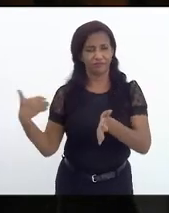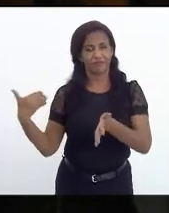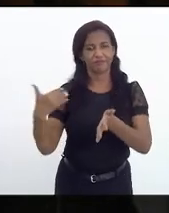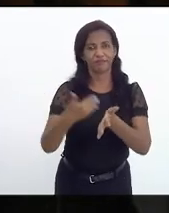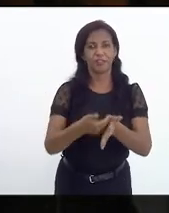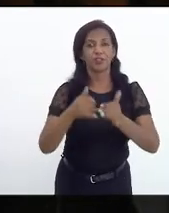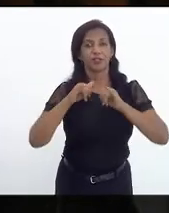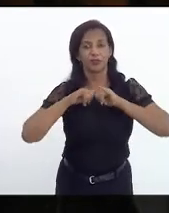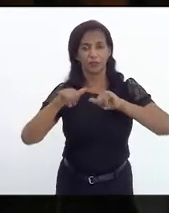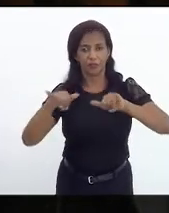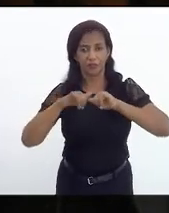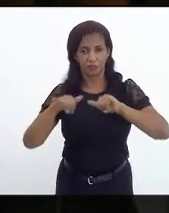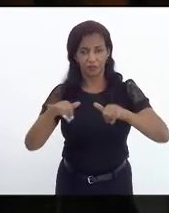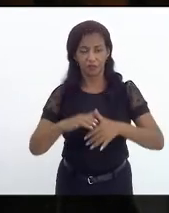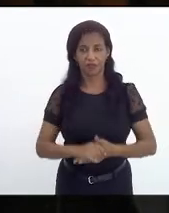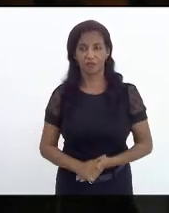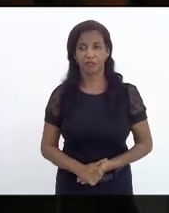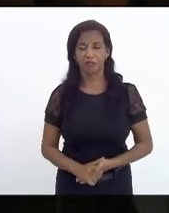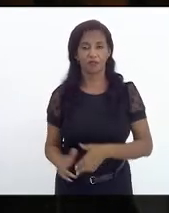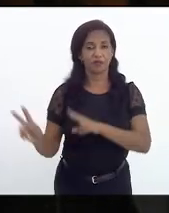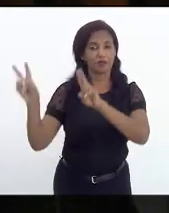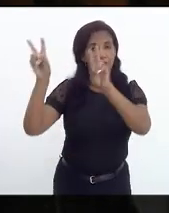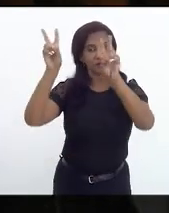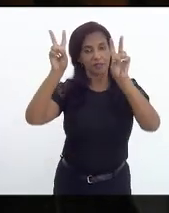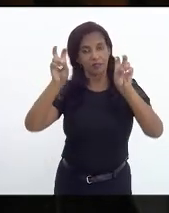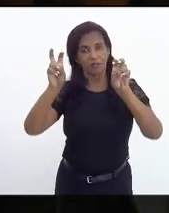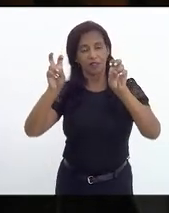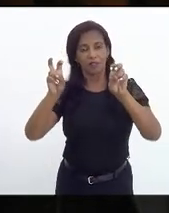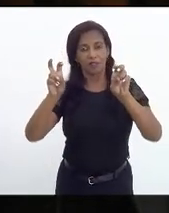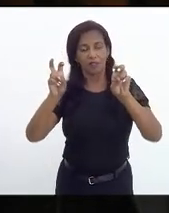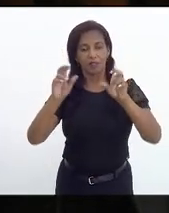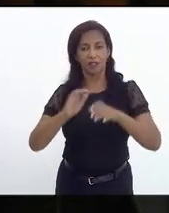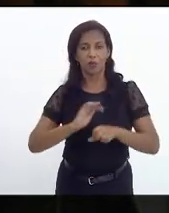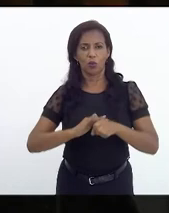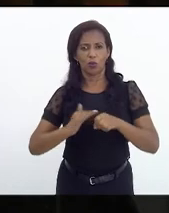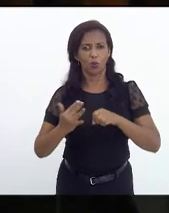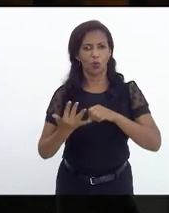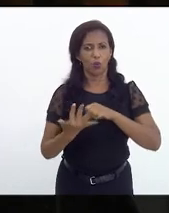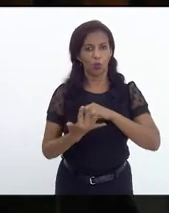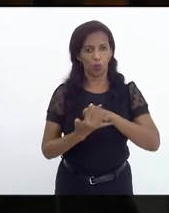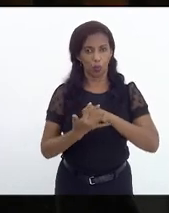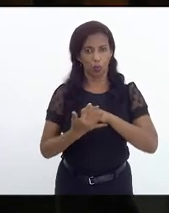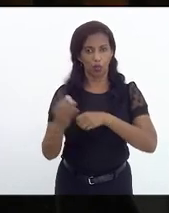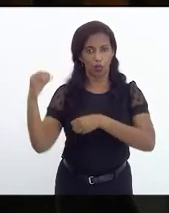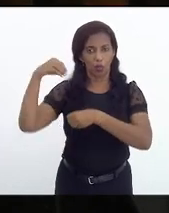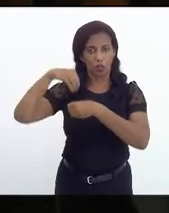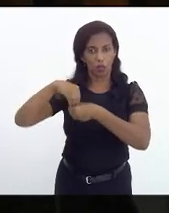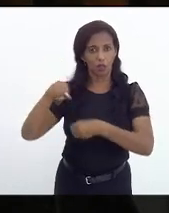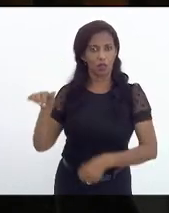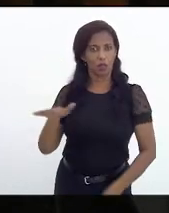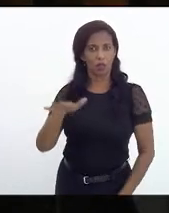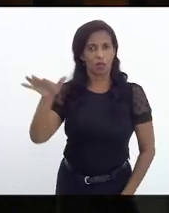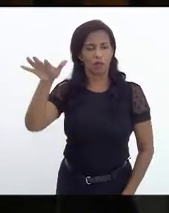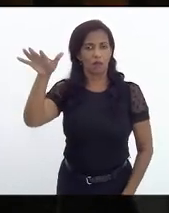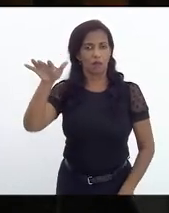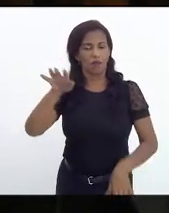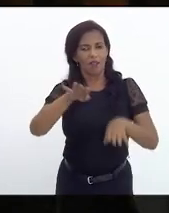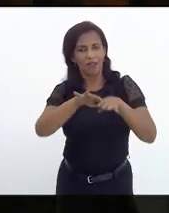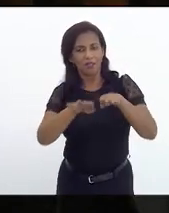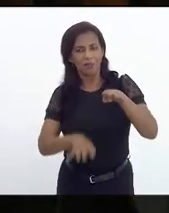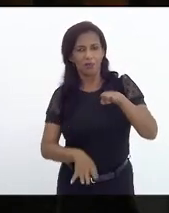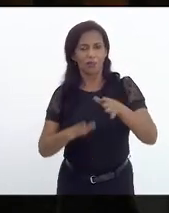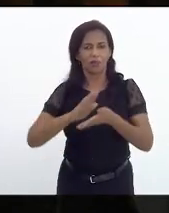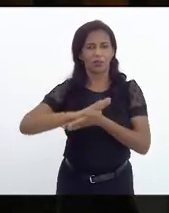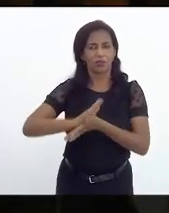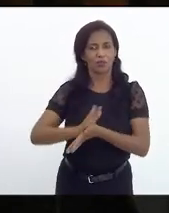divulgado sobre o tema coronavírus nas favelas. A desigualdade e o racismo